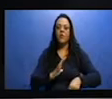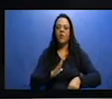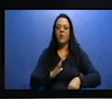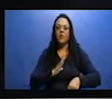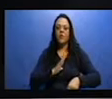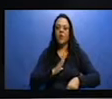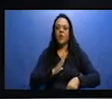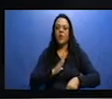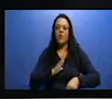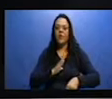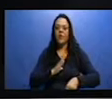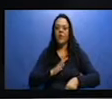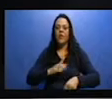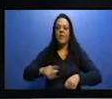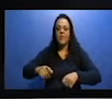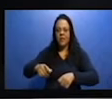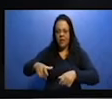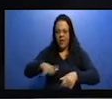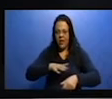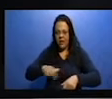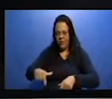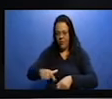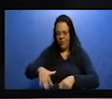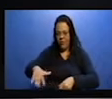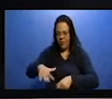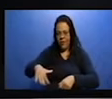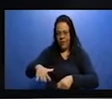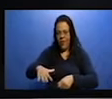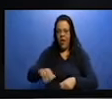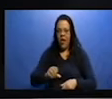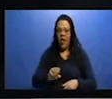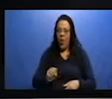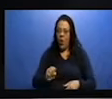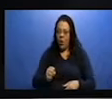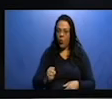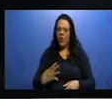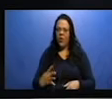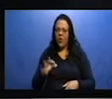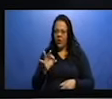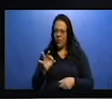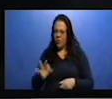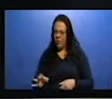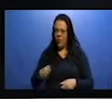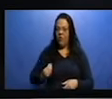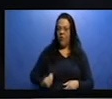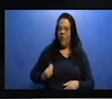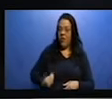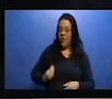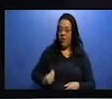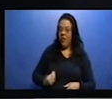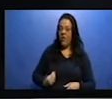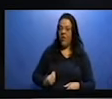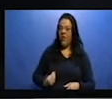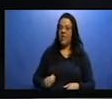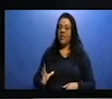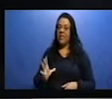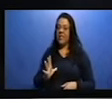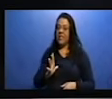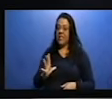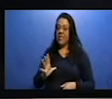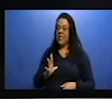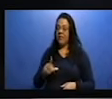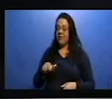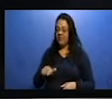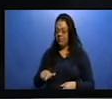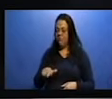84% da população é urbanizada, né? Ou seja, 84% da população, ela vive, né?